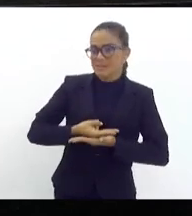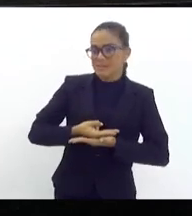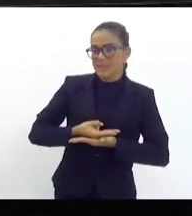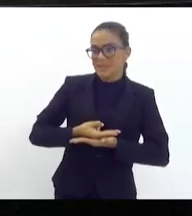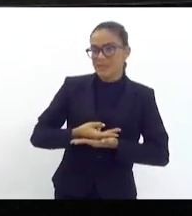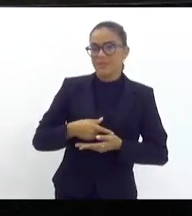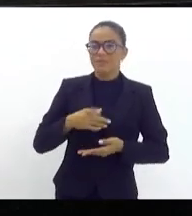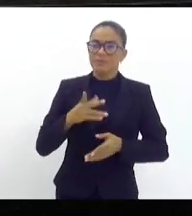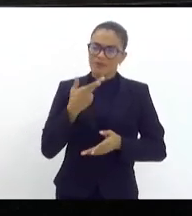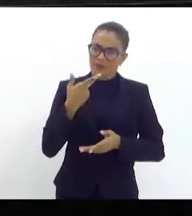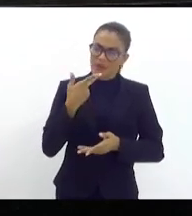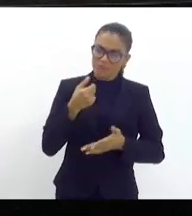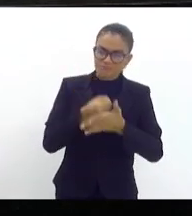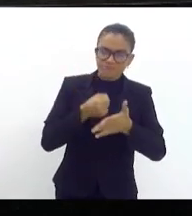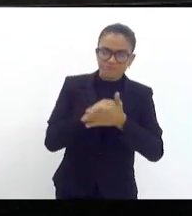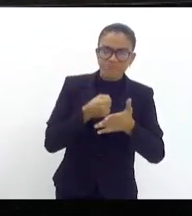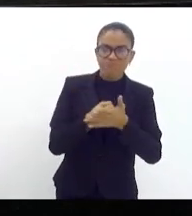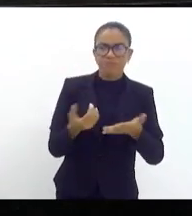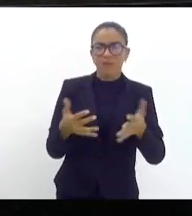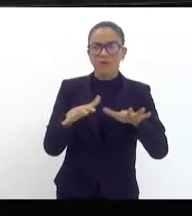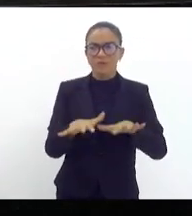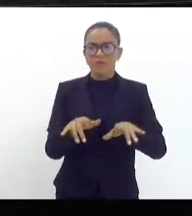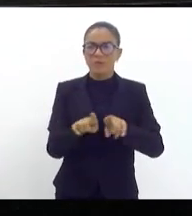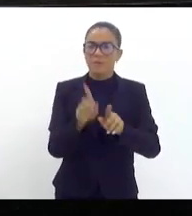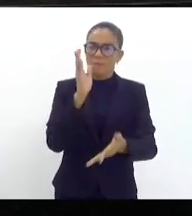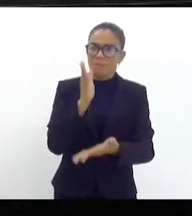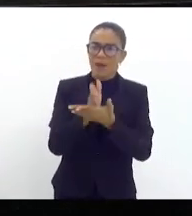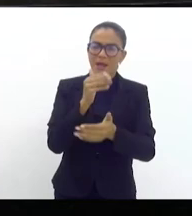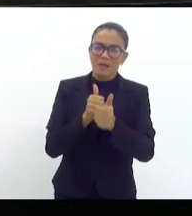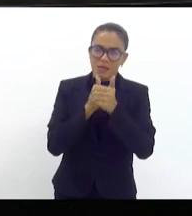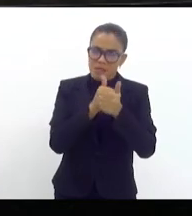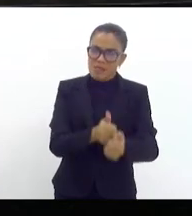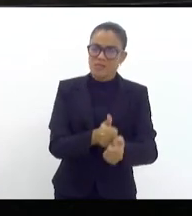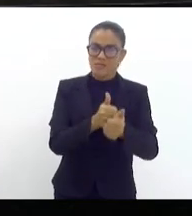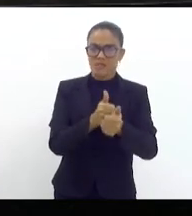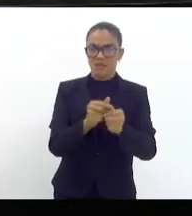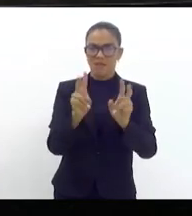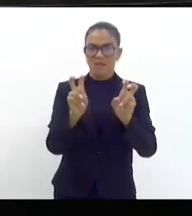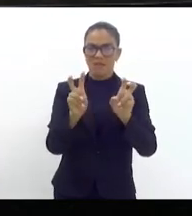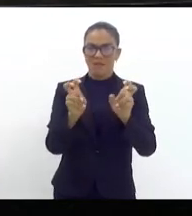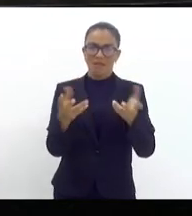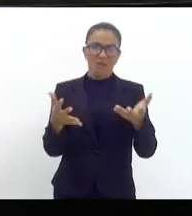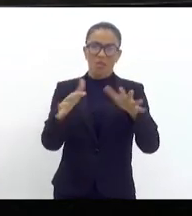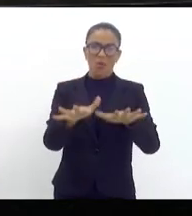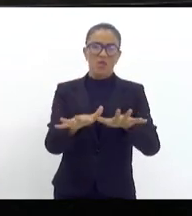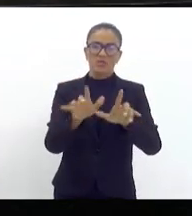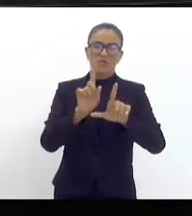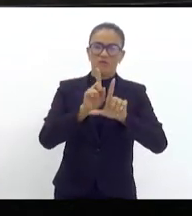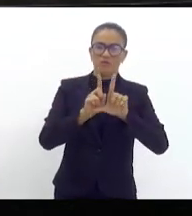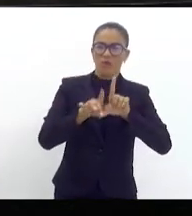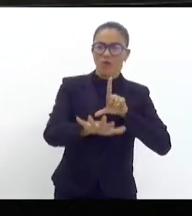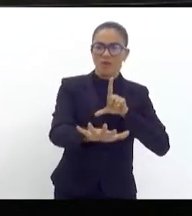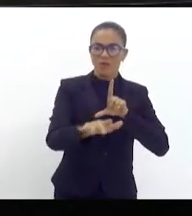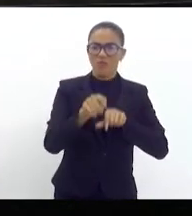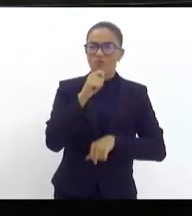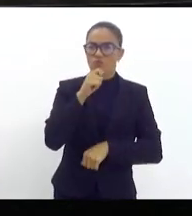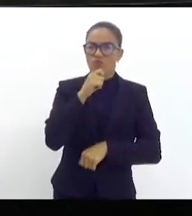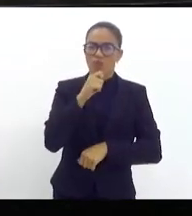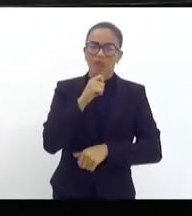realmente pela inclusão e parar de seguir essa nova inclusão de influenciadores que não têm o que fazer.